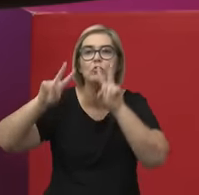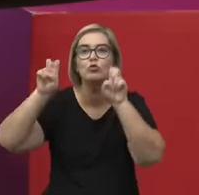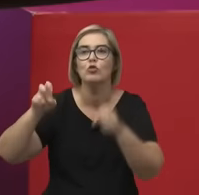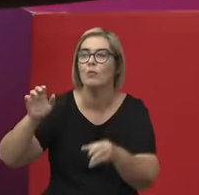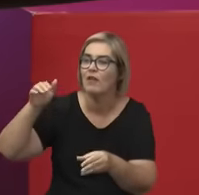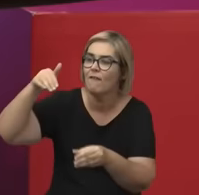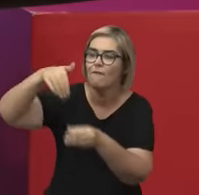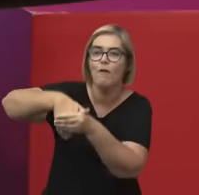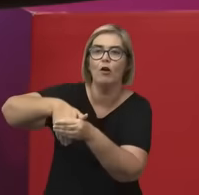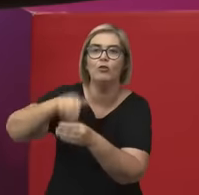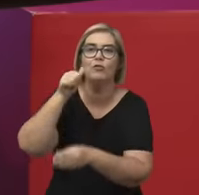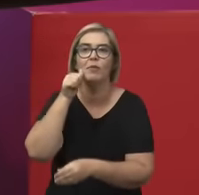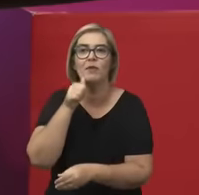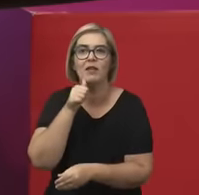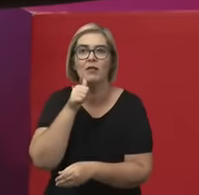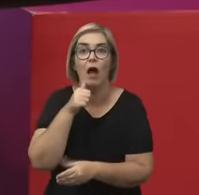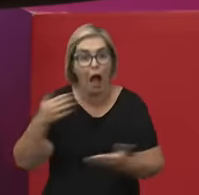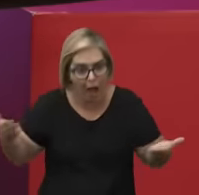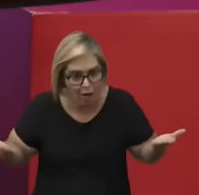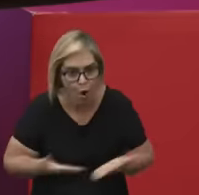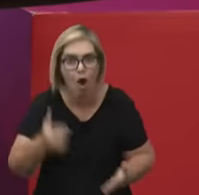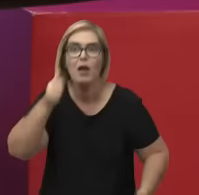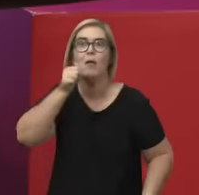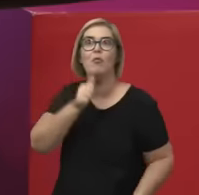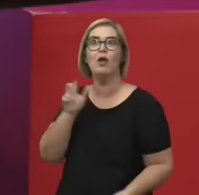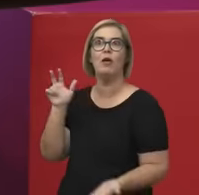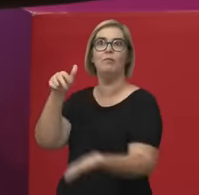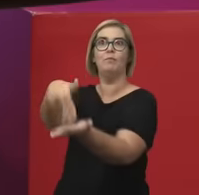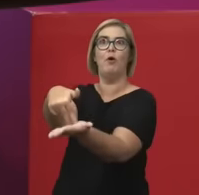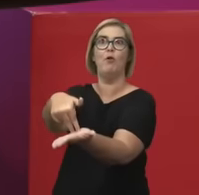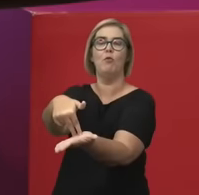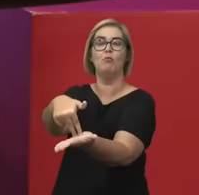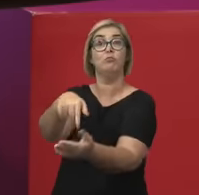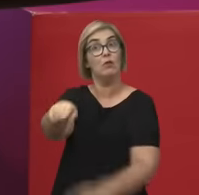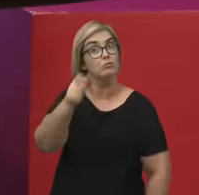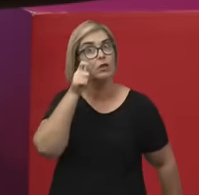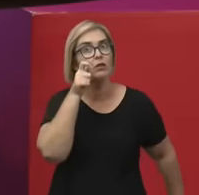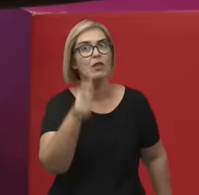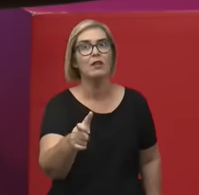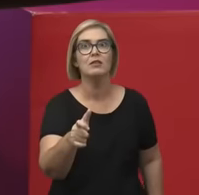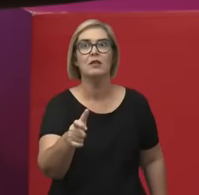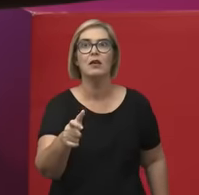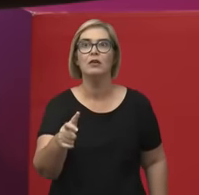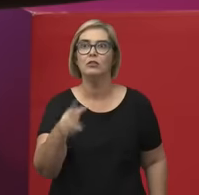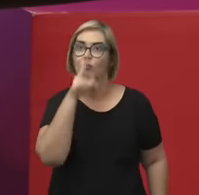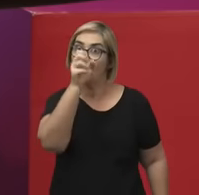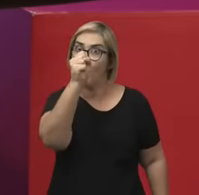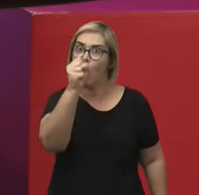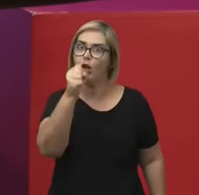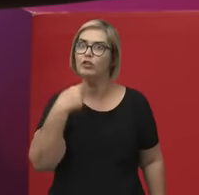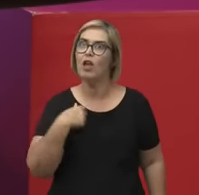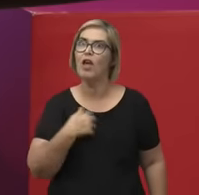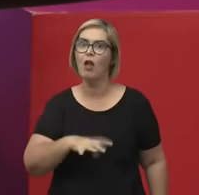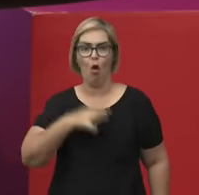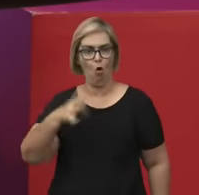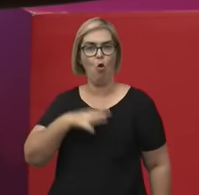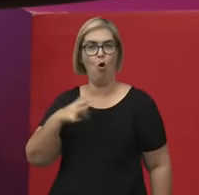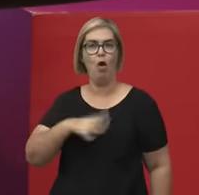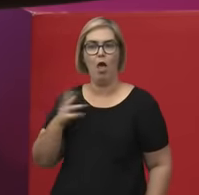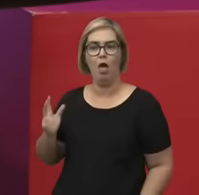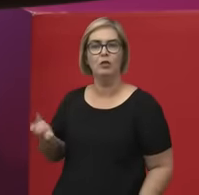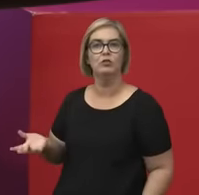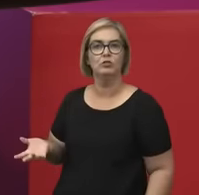ser mulher. E aí isso é interessante porque isso é uma visão forte de que a